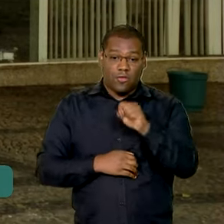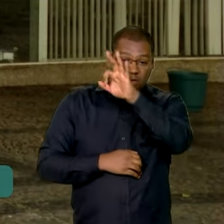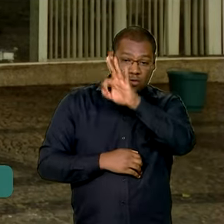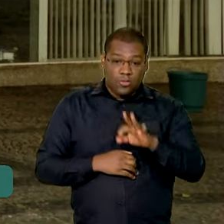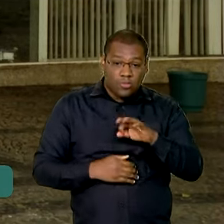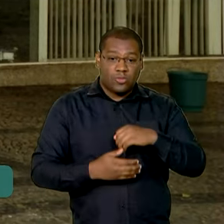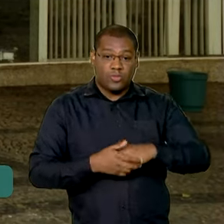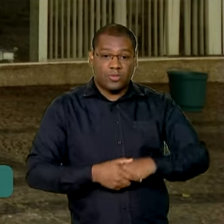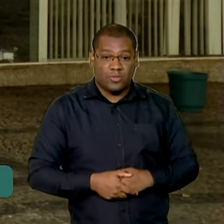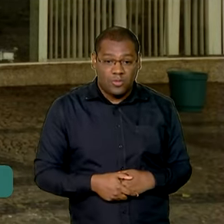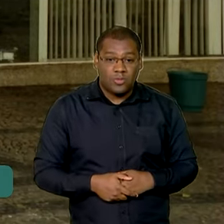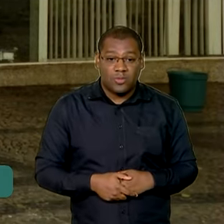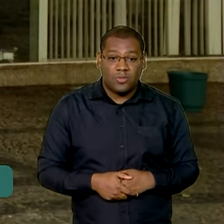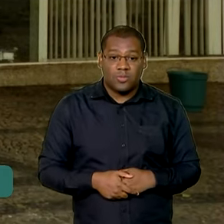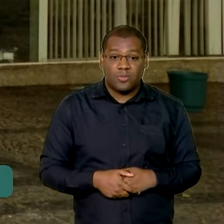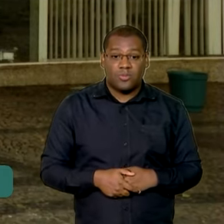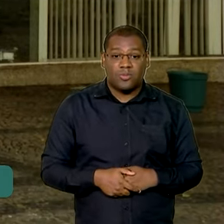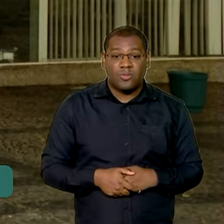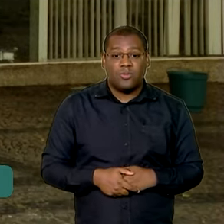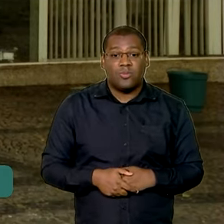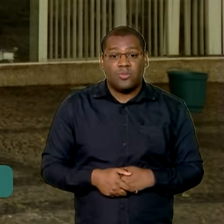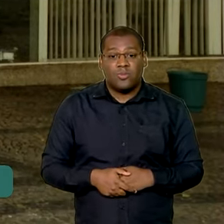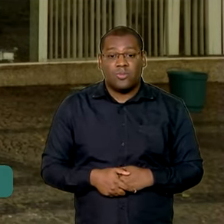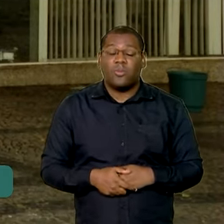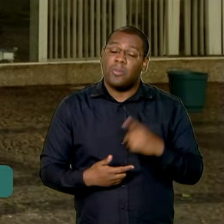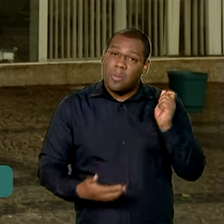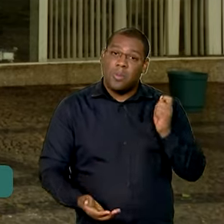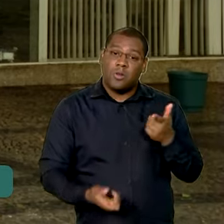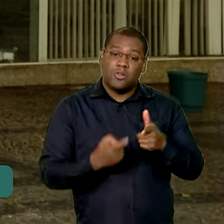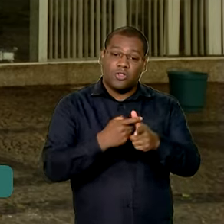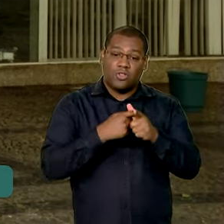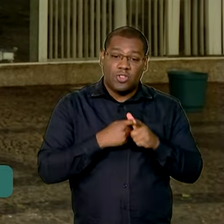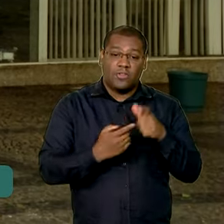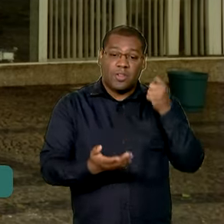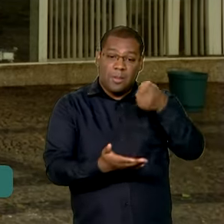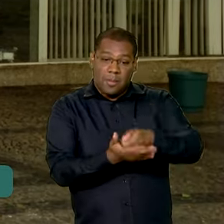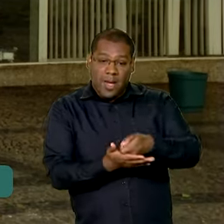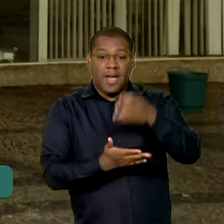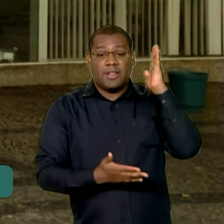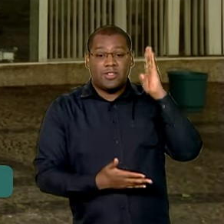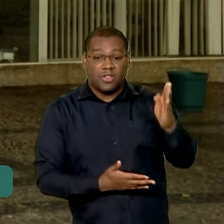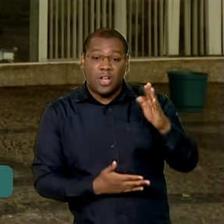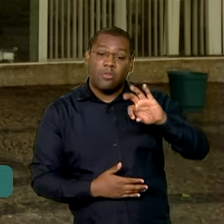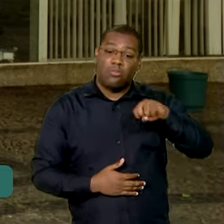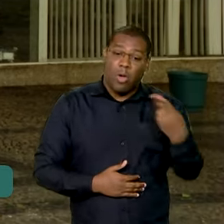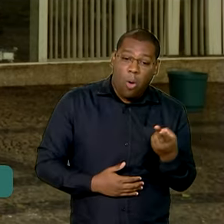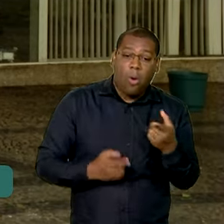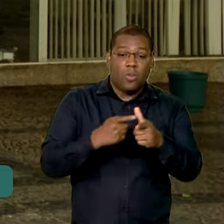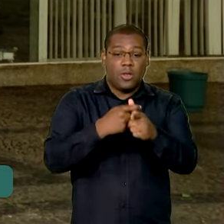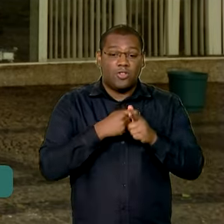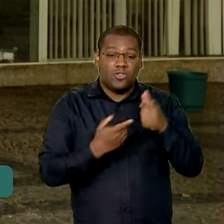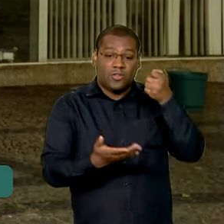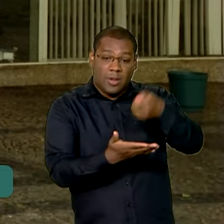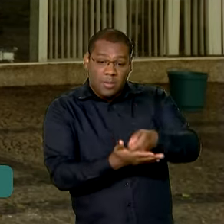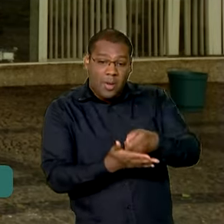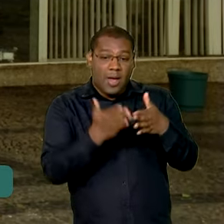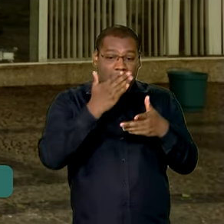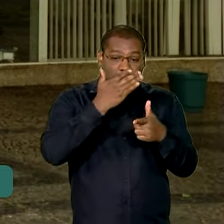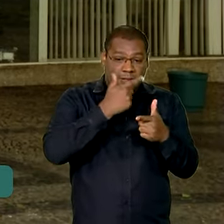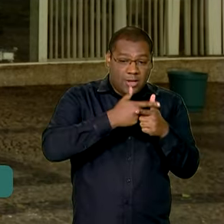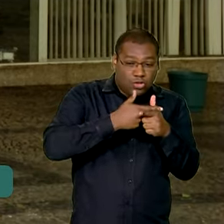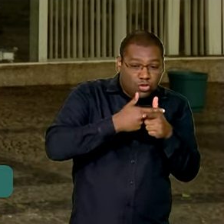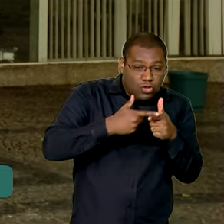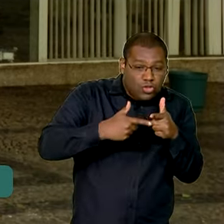podem chegar a 96%. O pagamento pode ser feito à vista ou em parcelas de até 60